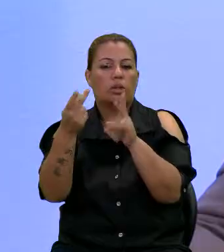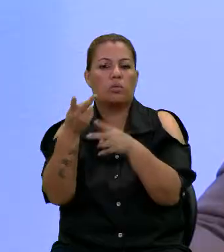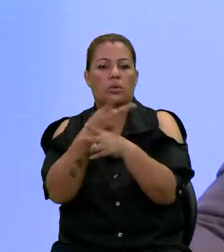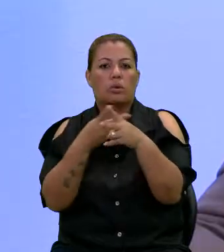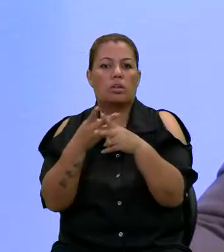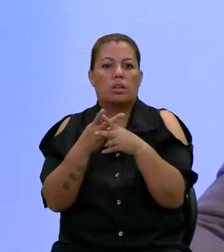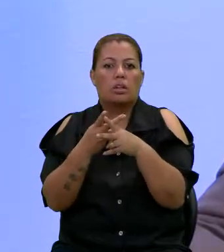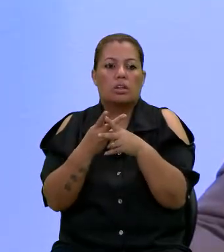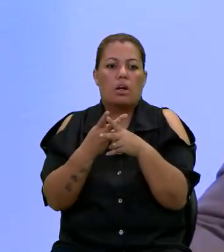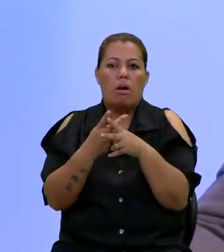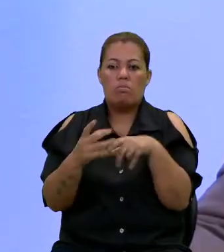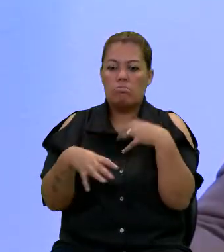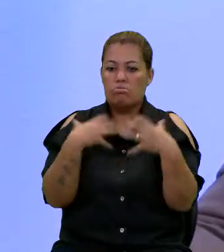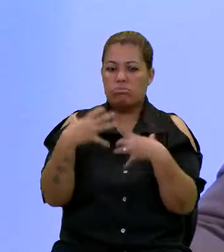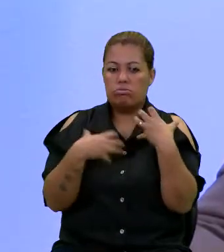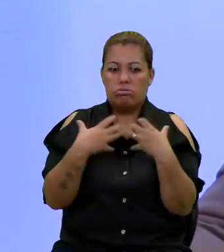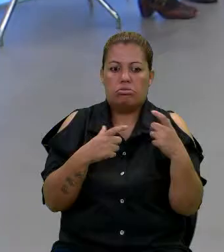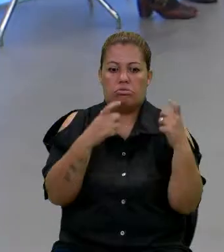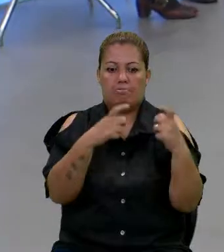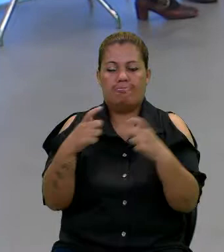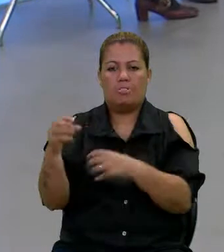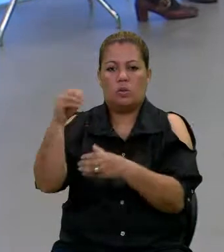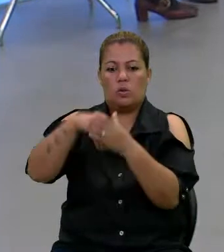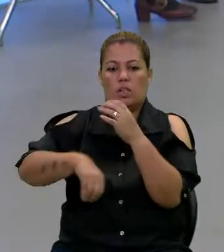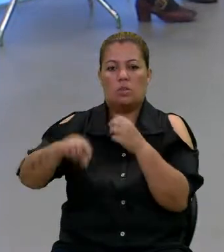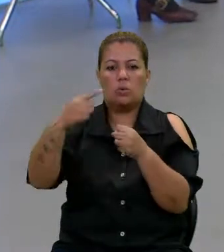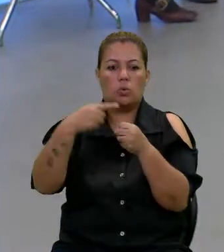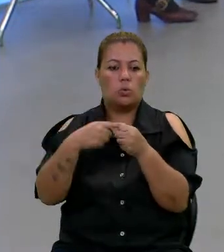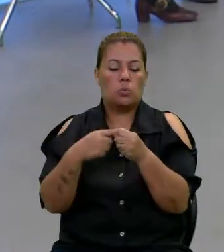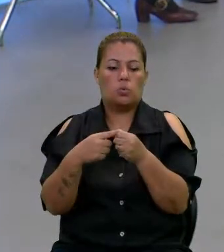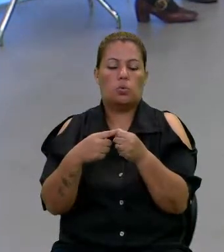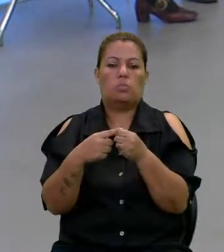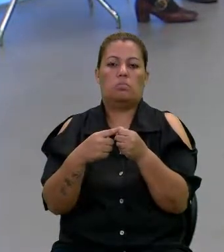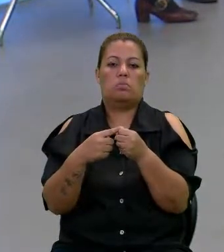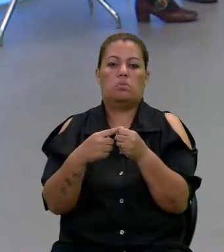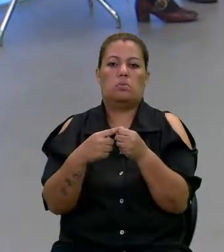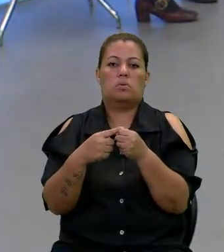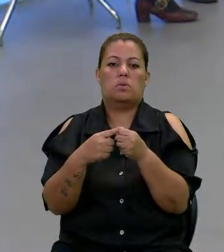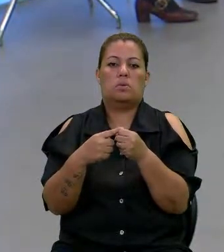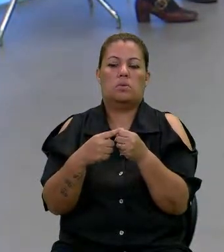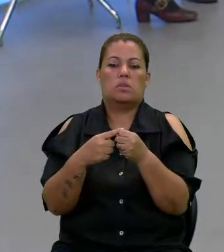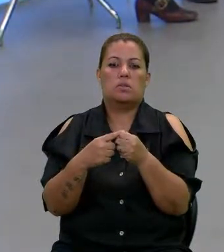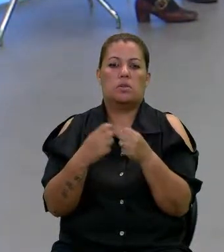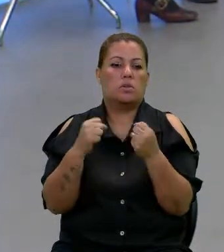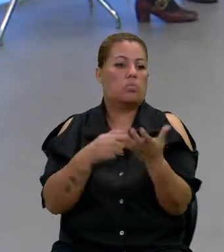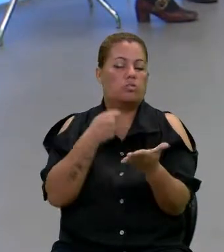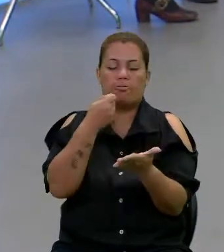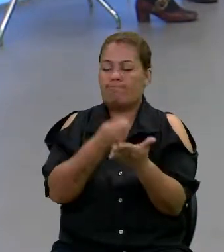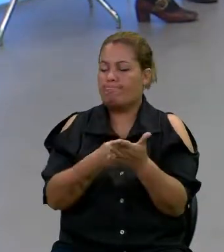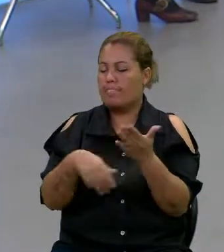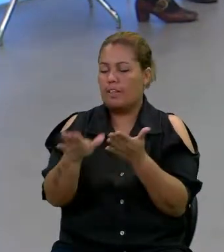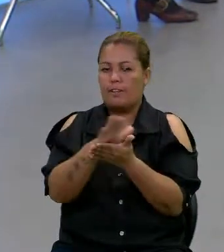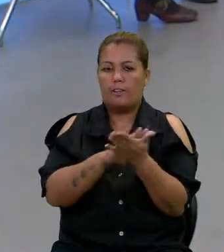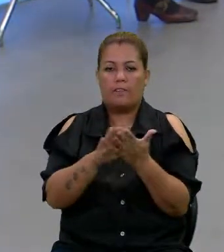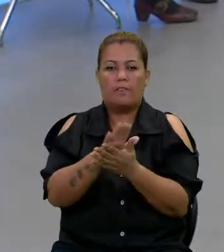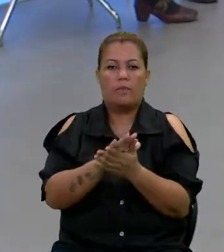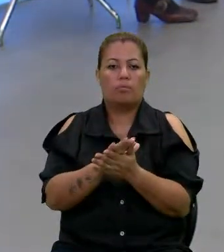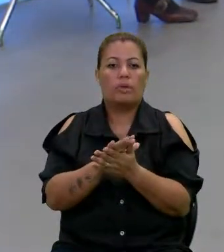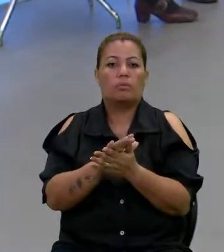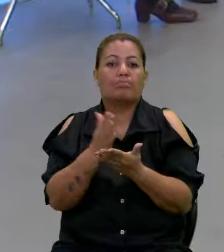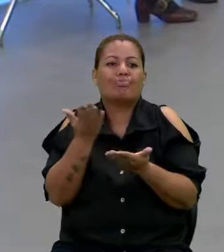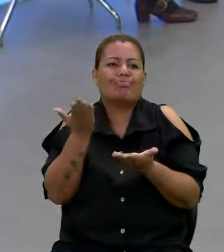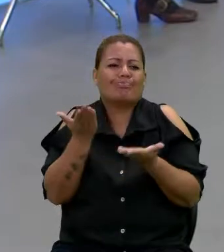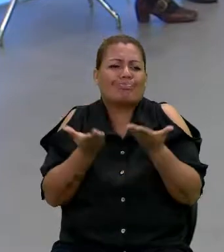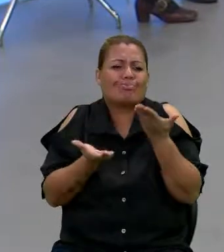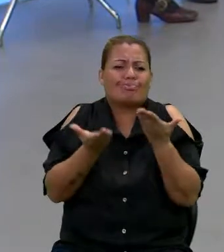desesperadamente um local dentro do município, a pessoa não pode pagar, então, um tratamento de